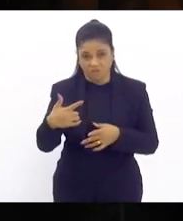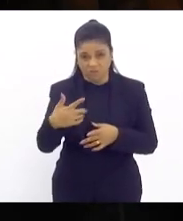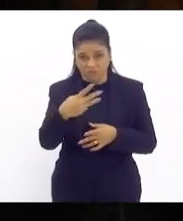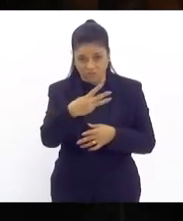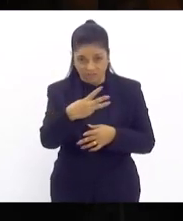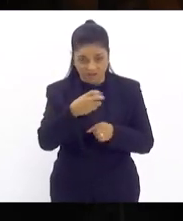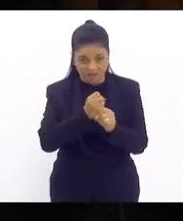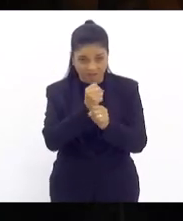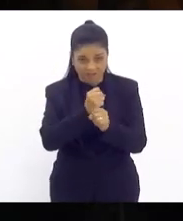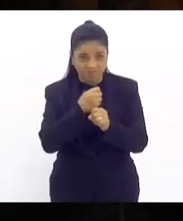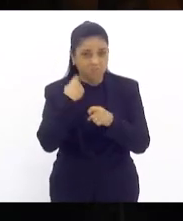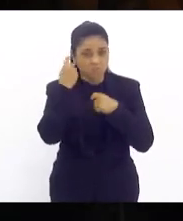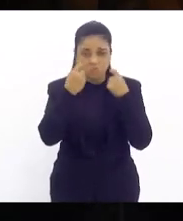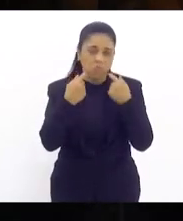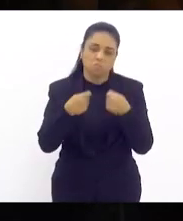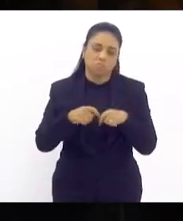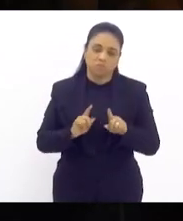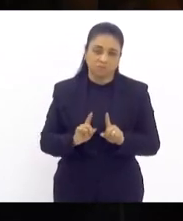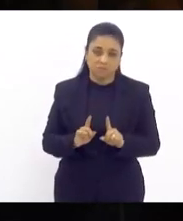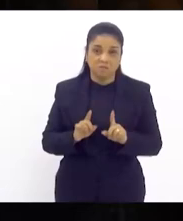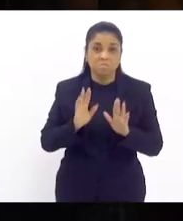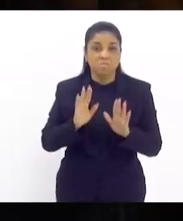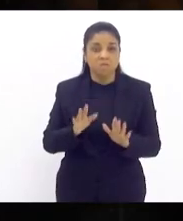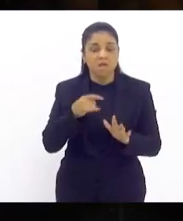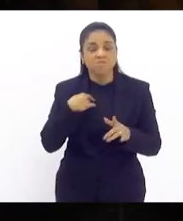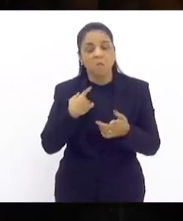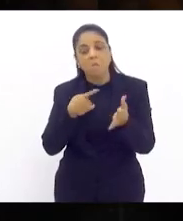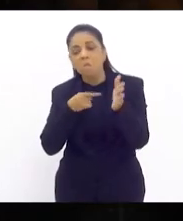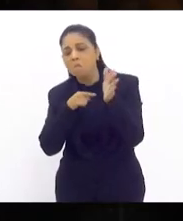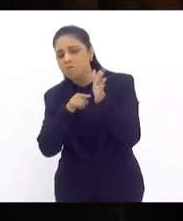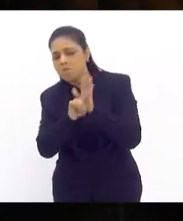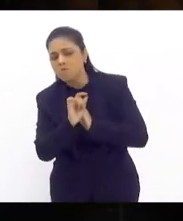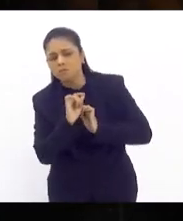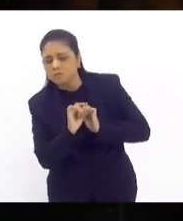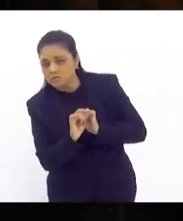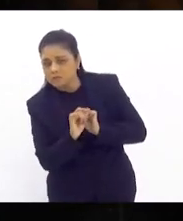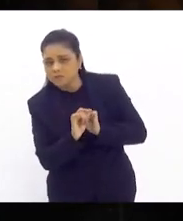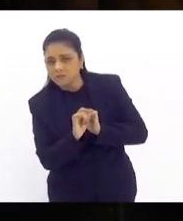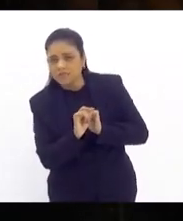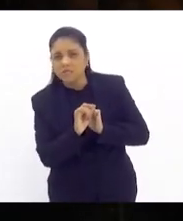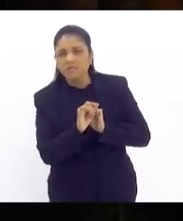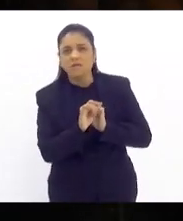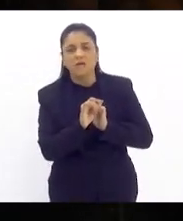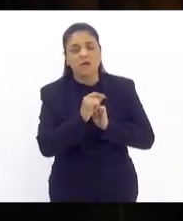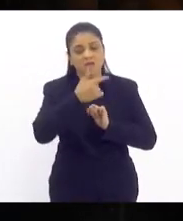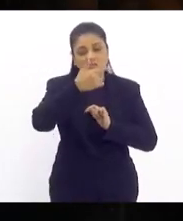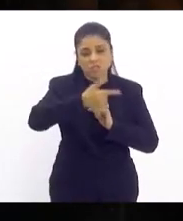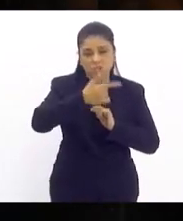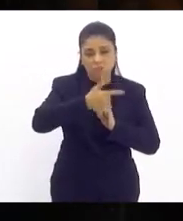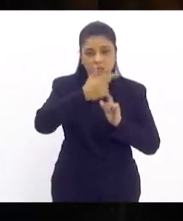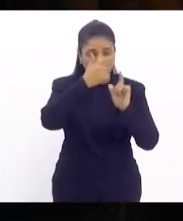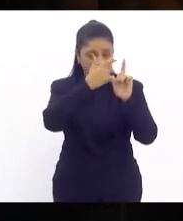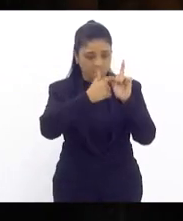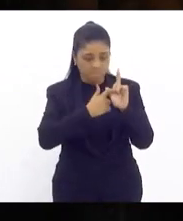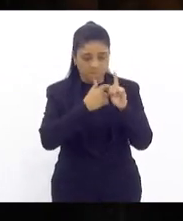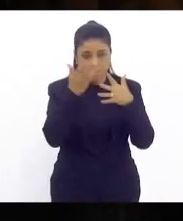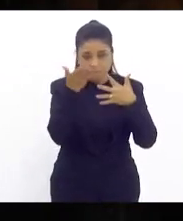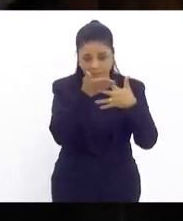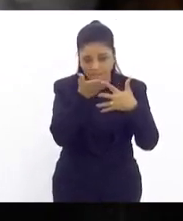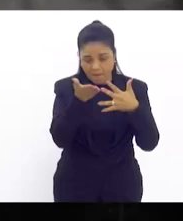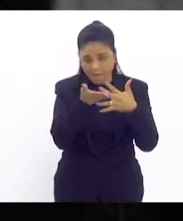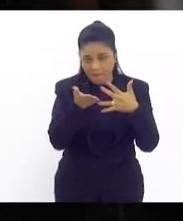diante disso eu questionei se a segunda parcela da recomposição salarial